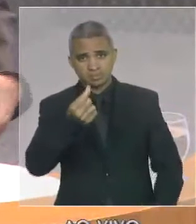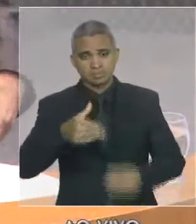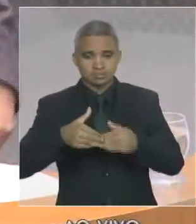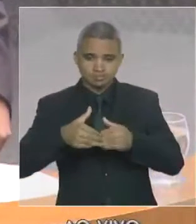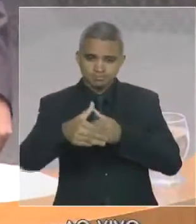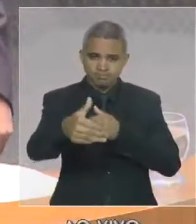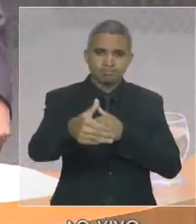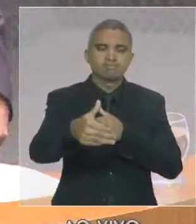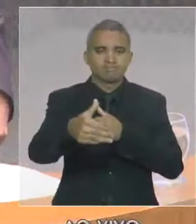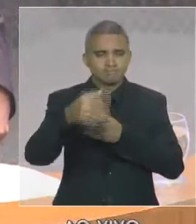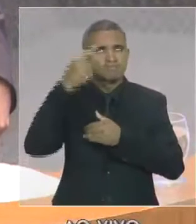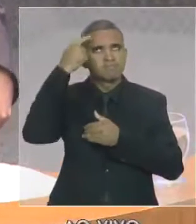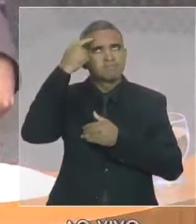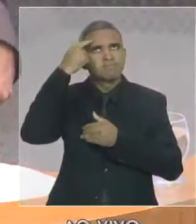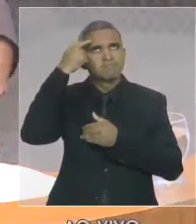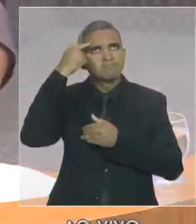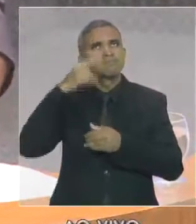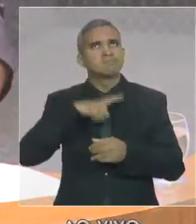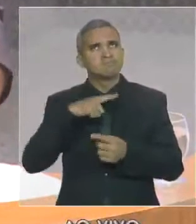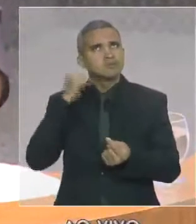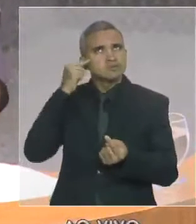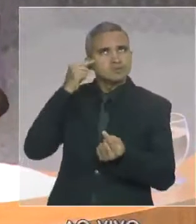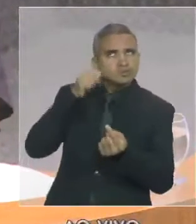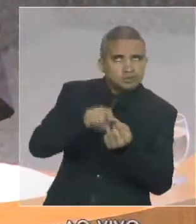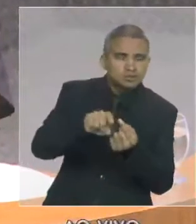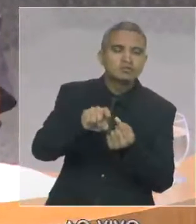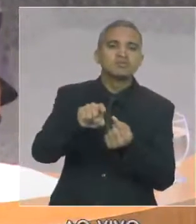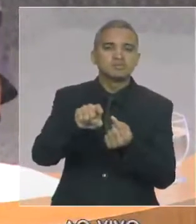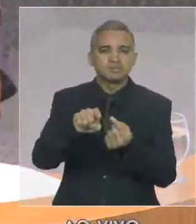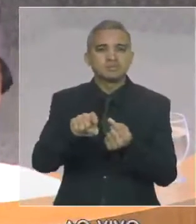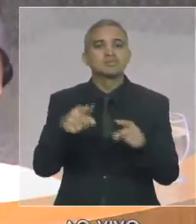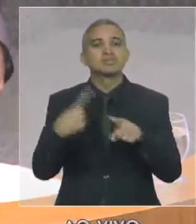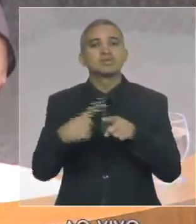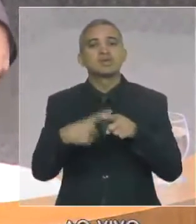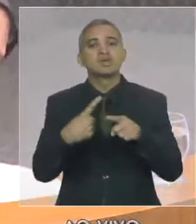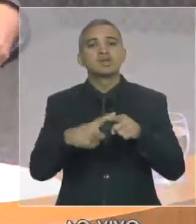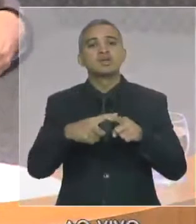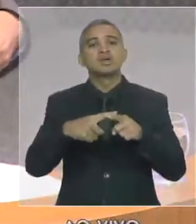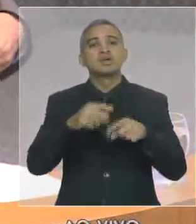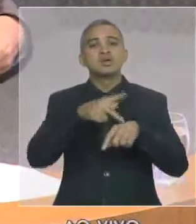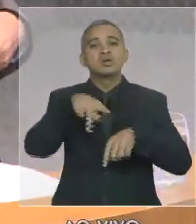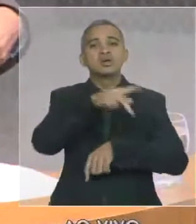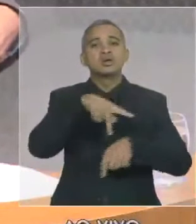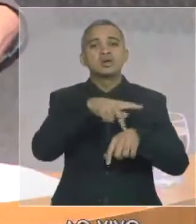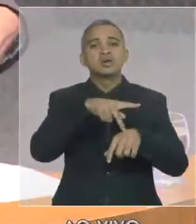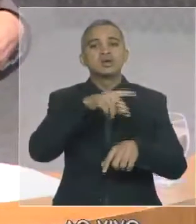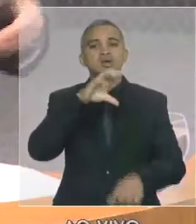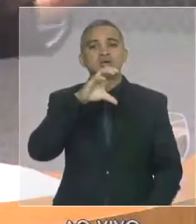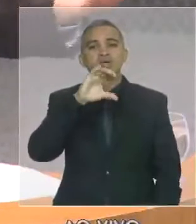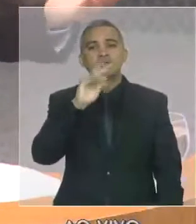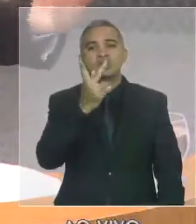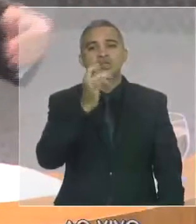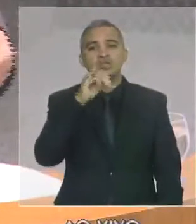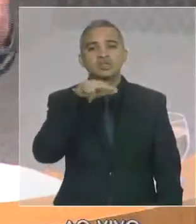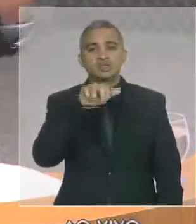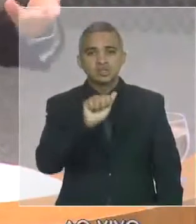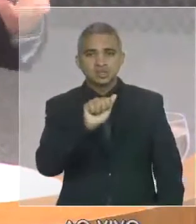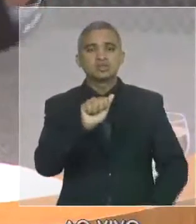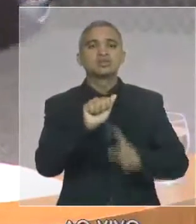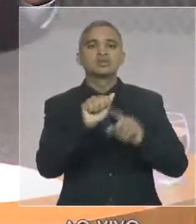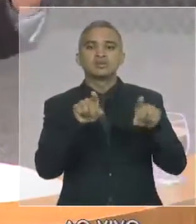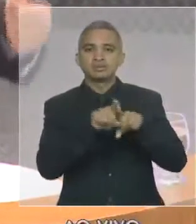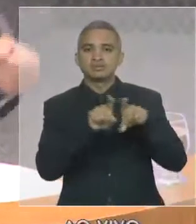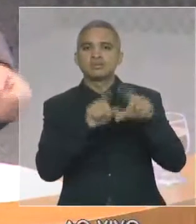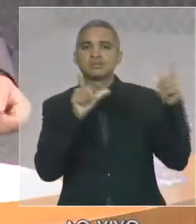internacional, nós temos a desaceleração da China e o consequente efeito nas economias como a